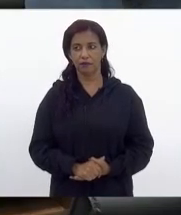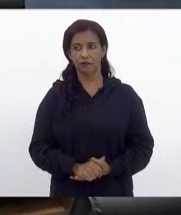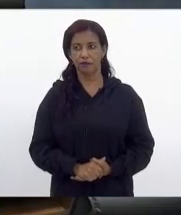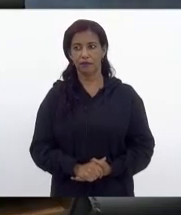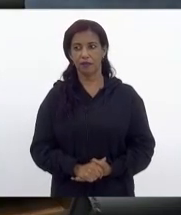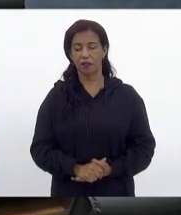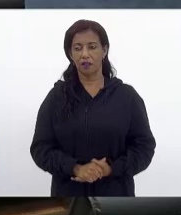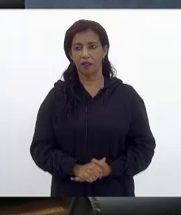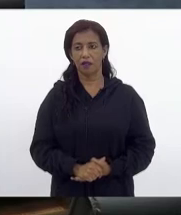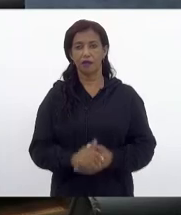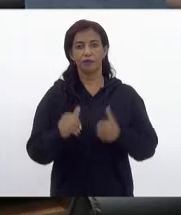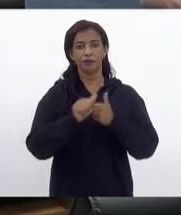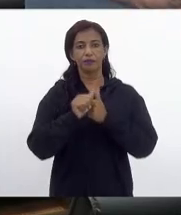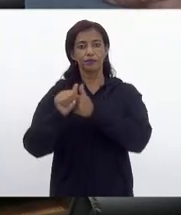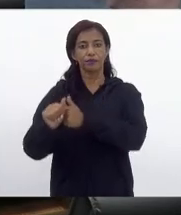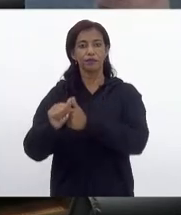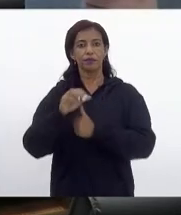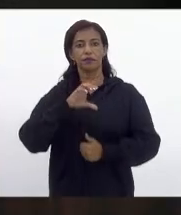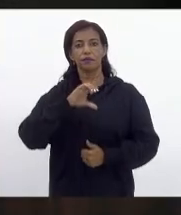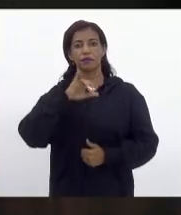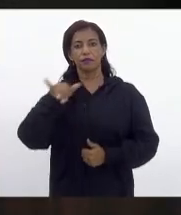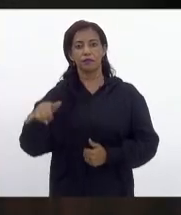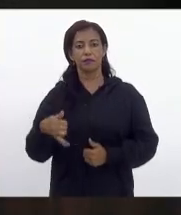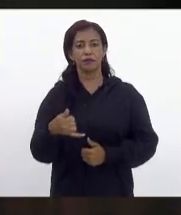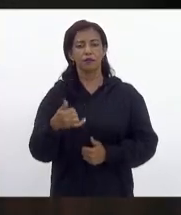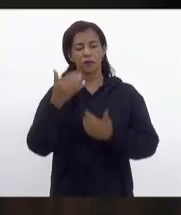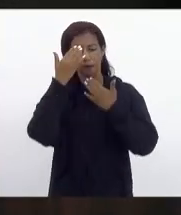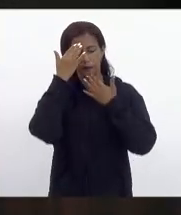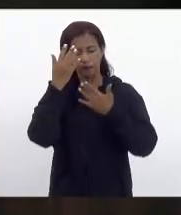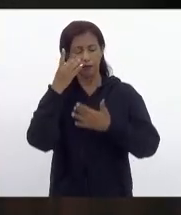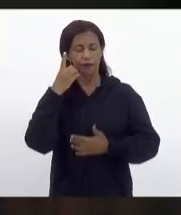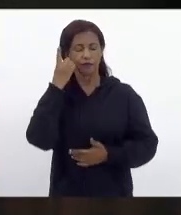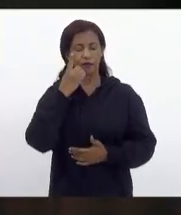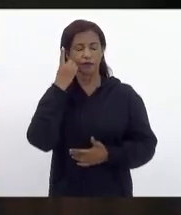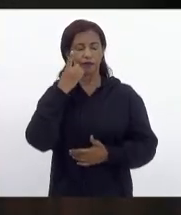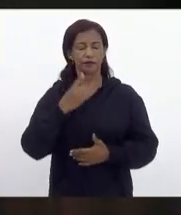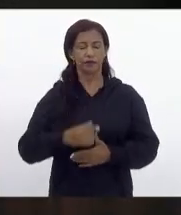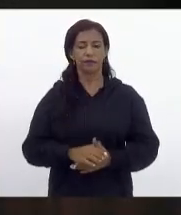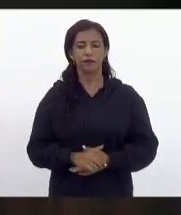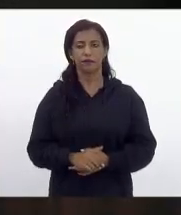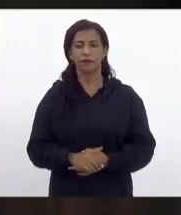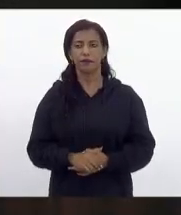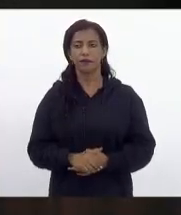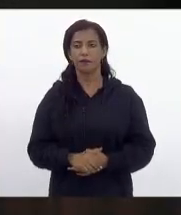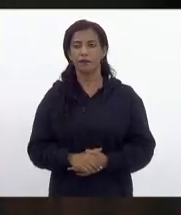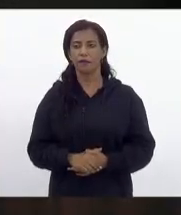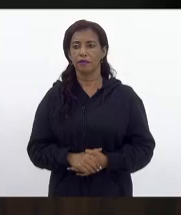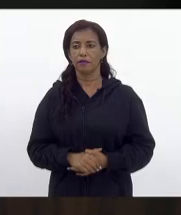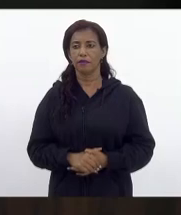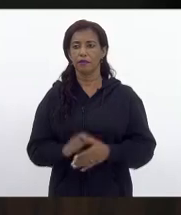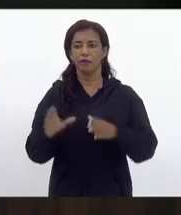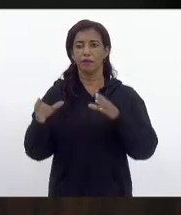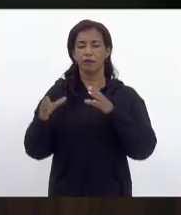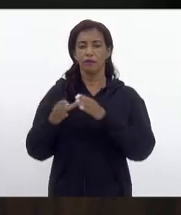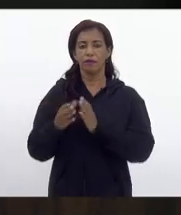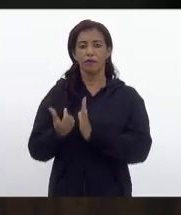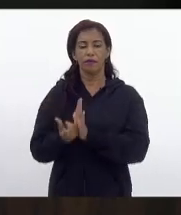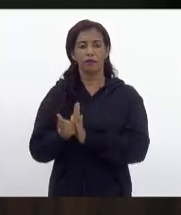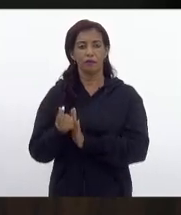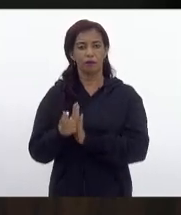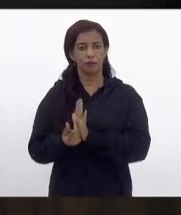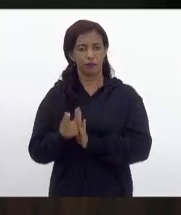Acompanhe a CCJ, presidente. Obrigado, deputada. Obrigado, deputada. Pela Comissão de Orçamento,